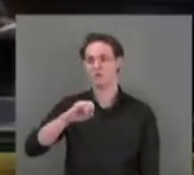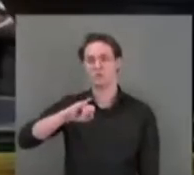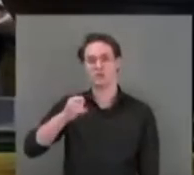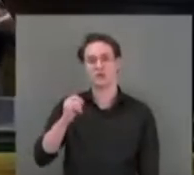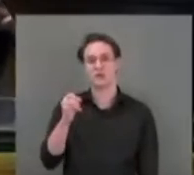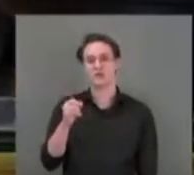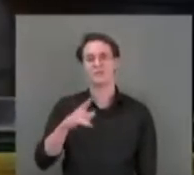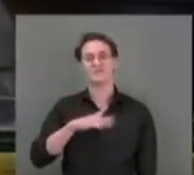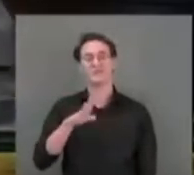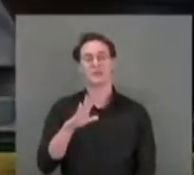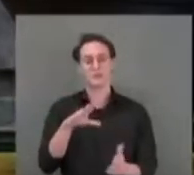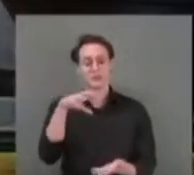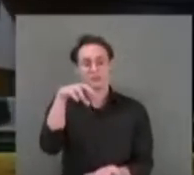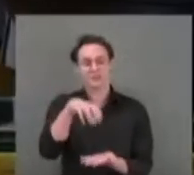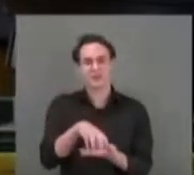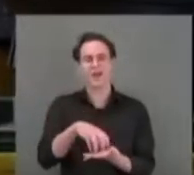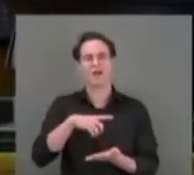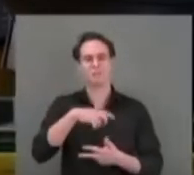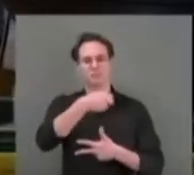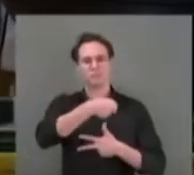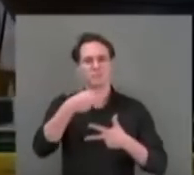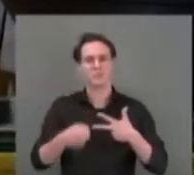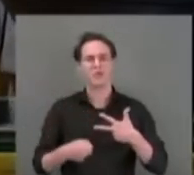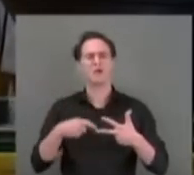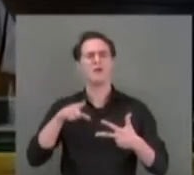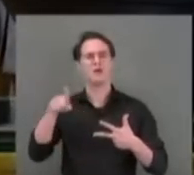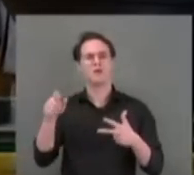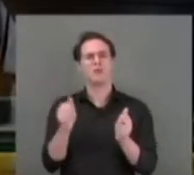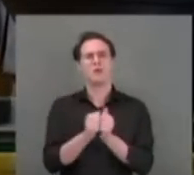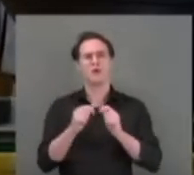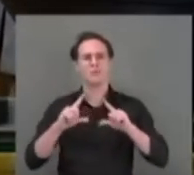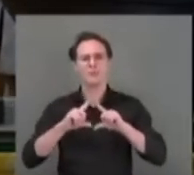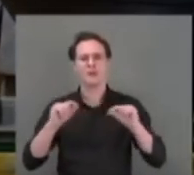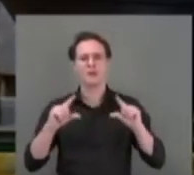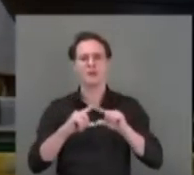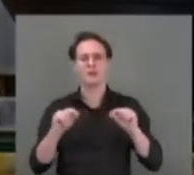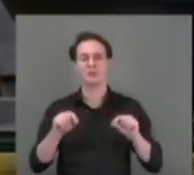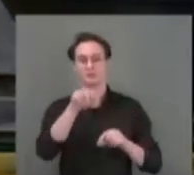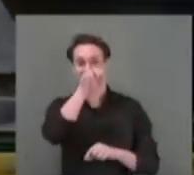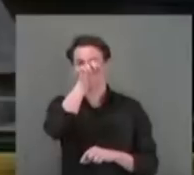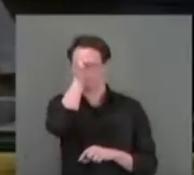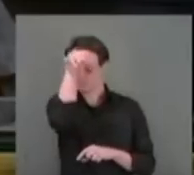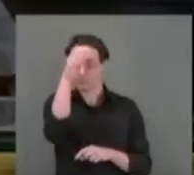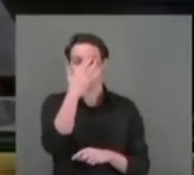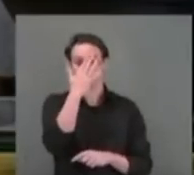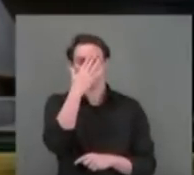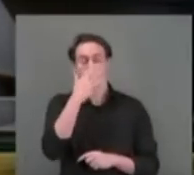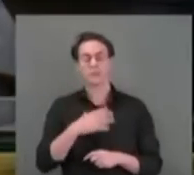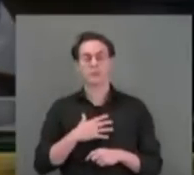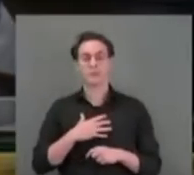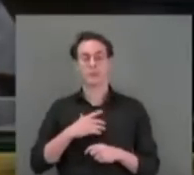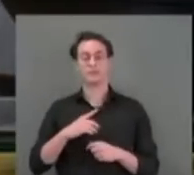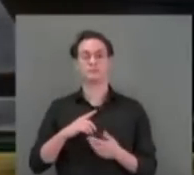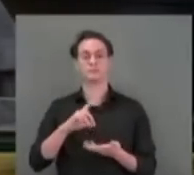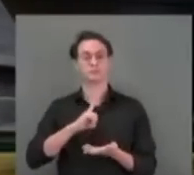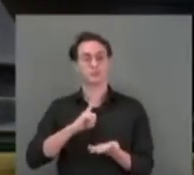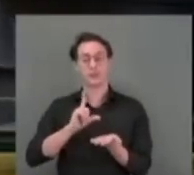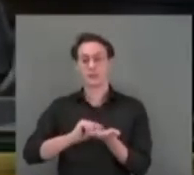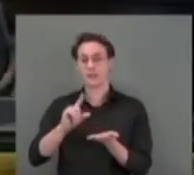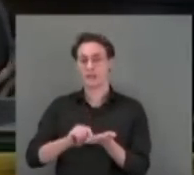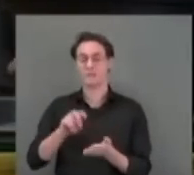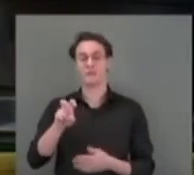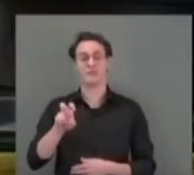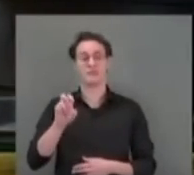nas sedes dos três poderes da República, em Brasília, nos termos do artigo 58 da Constituição Federal